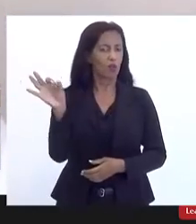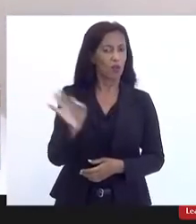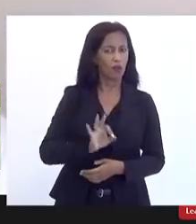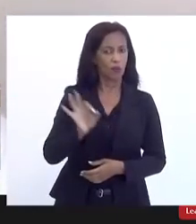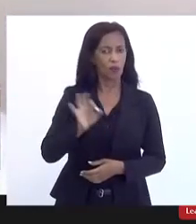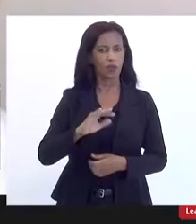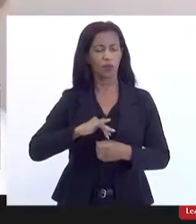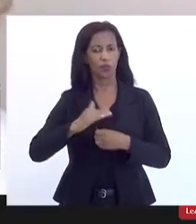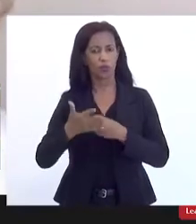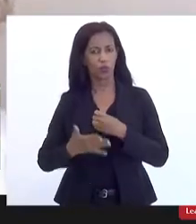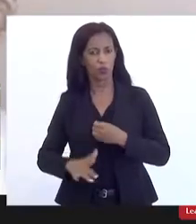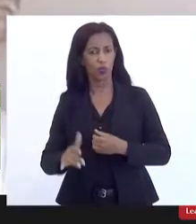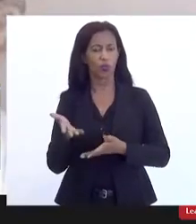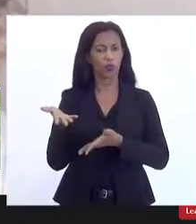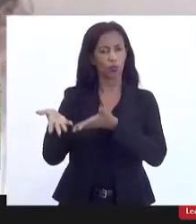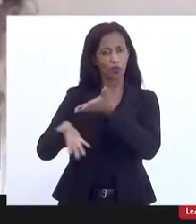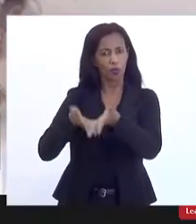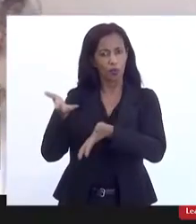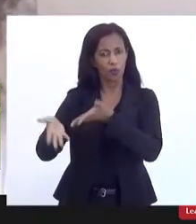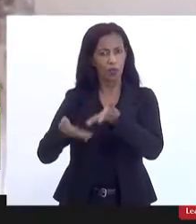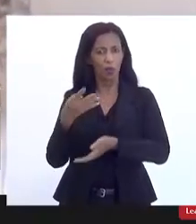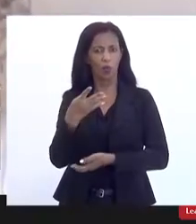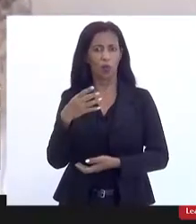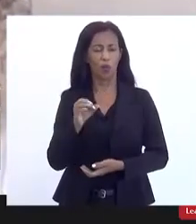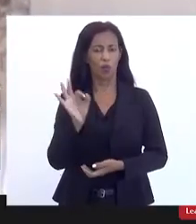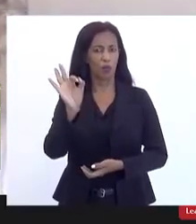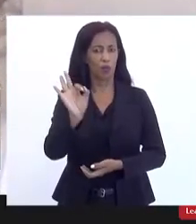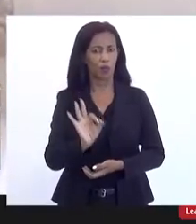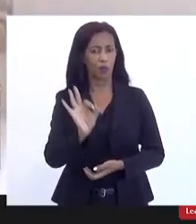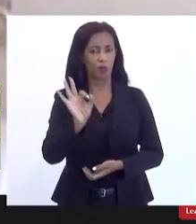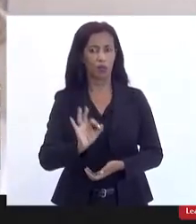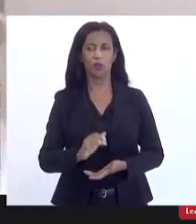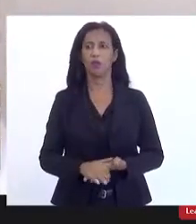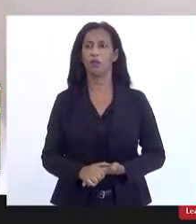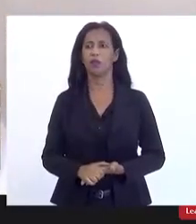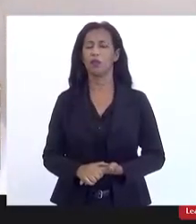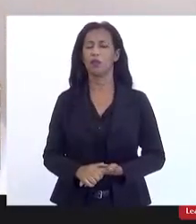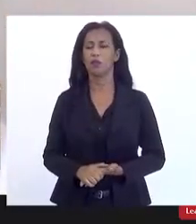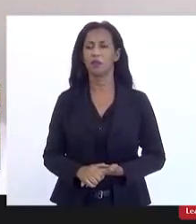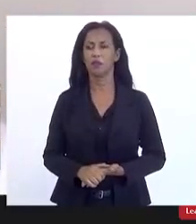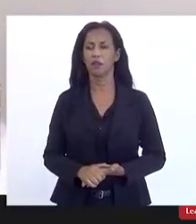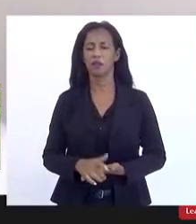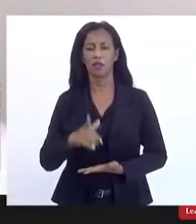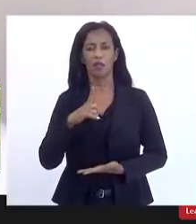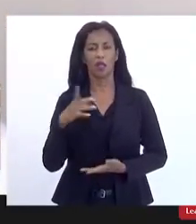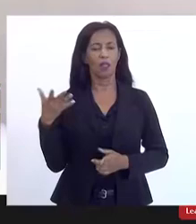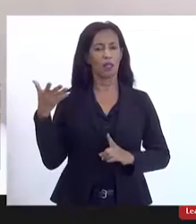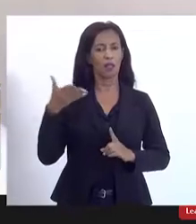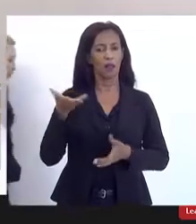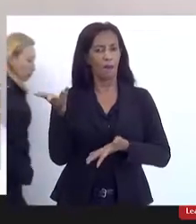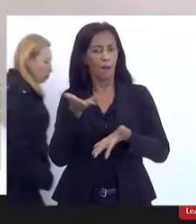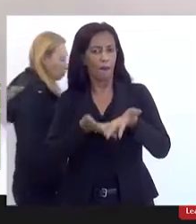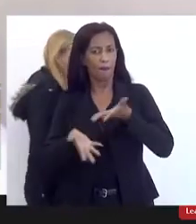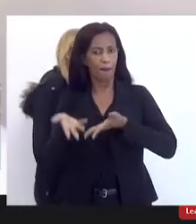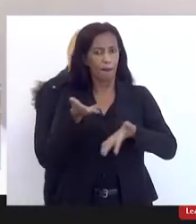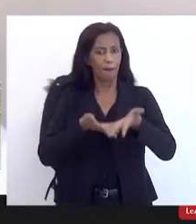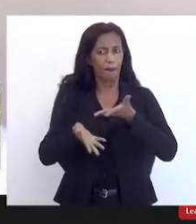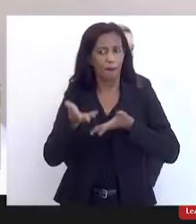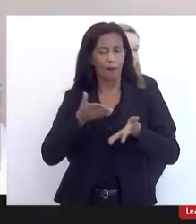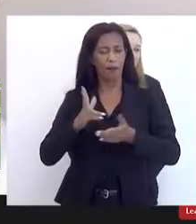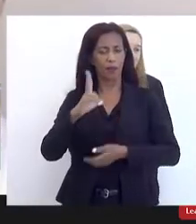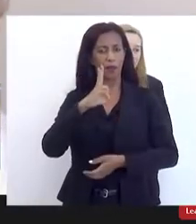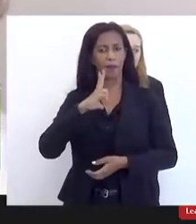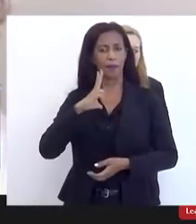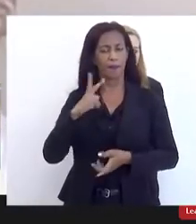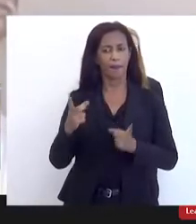esgoto e o tratamento de 40% aqui a intenção da parceria público-privada